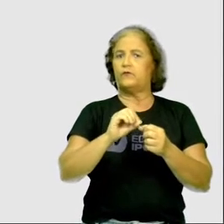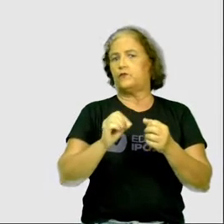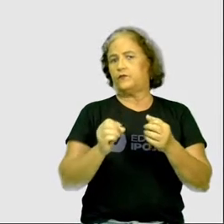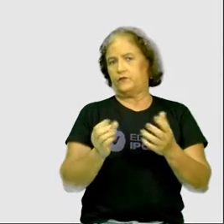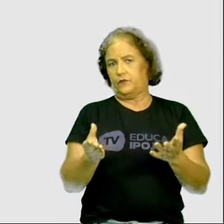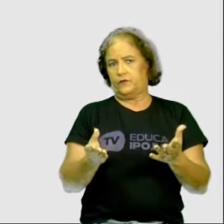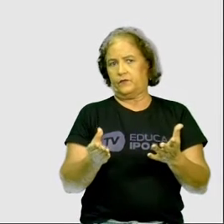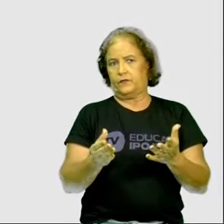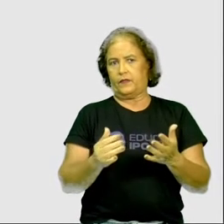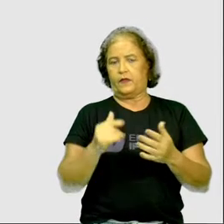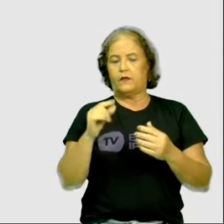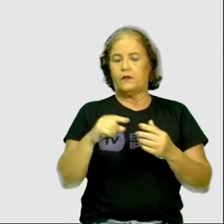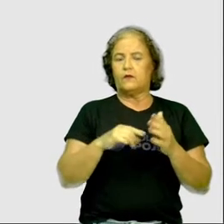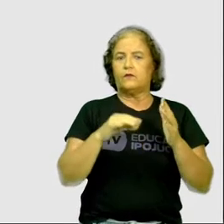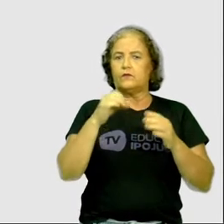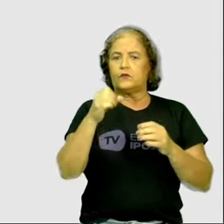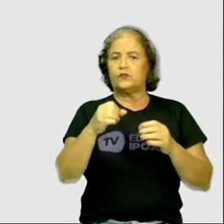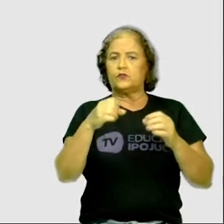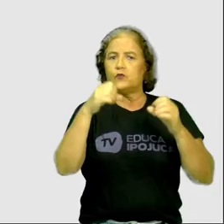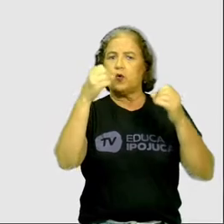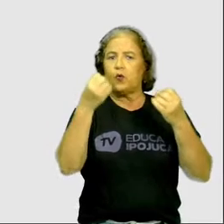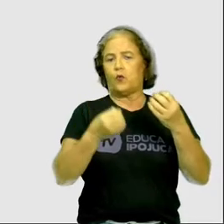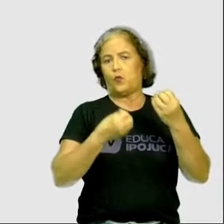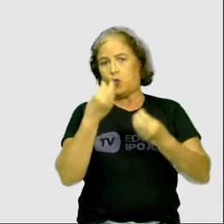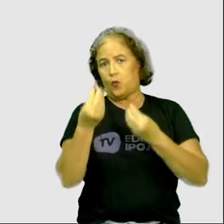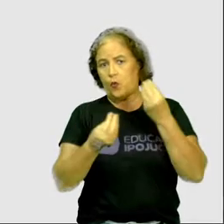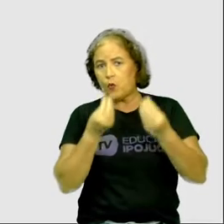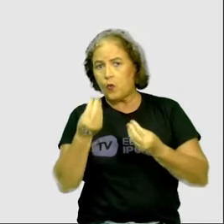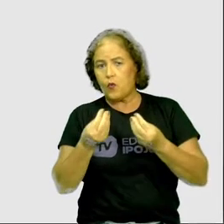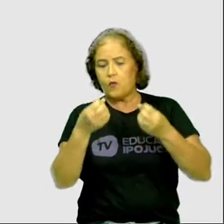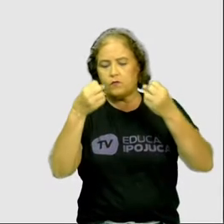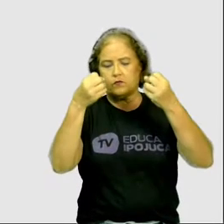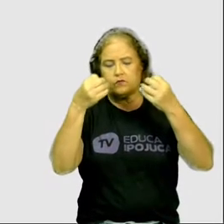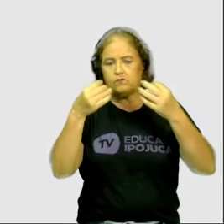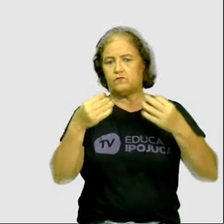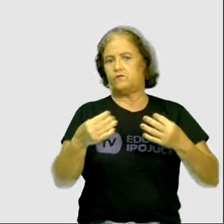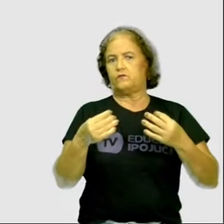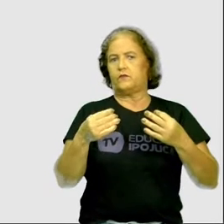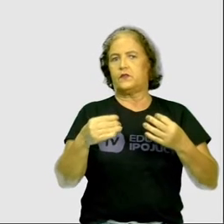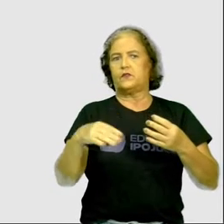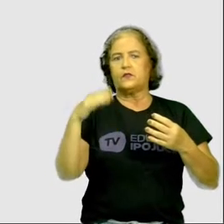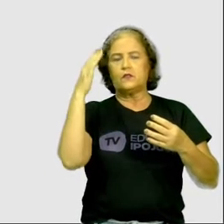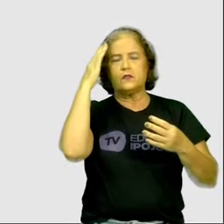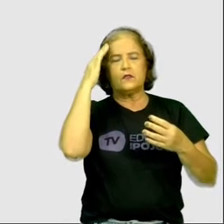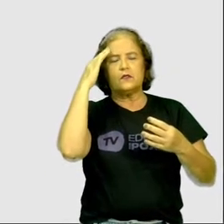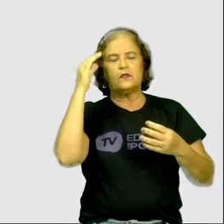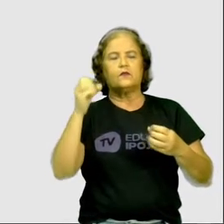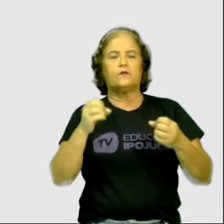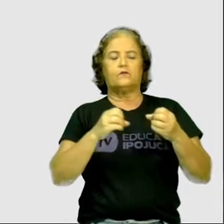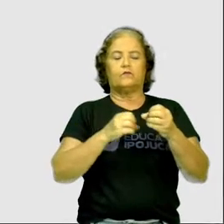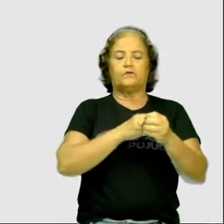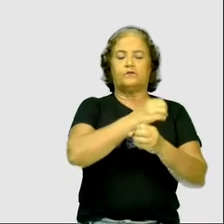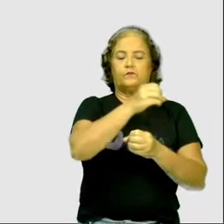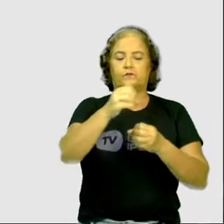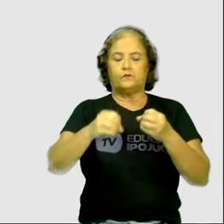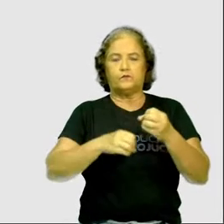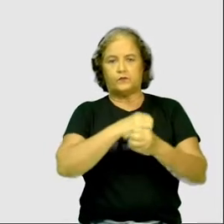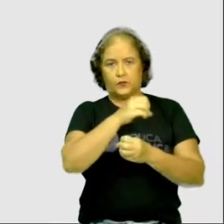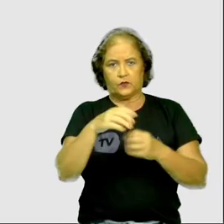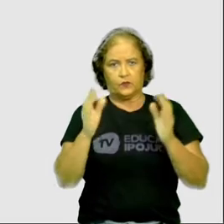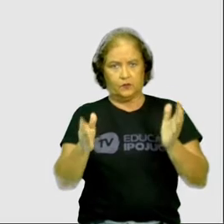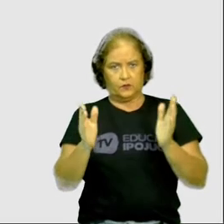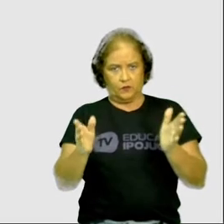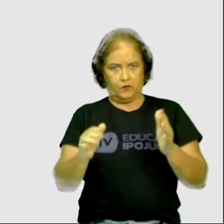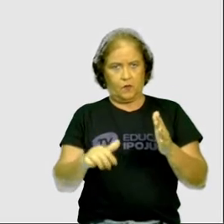sequência dos acontecimentos, para a gente ter o sistema solar que a gente tem hoje. Então, primeiramente o que foi acontecer? Uma